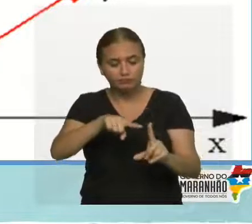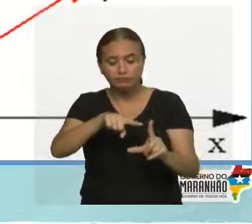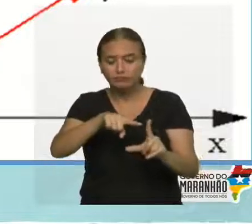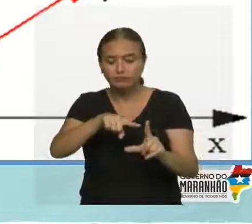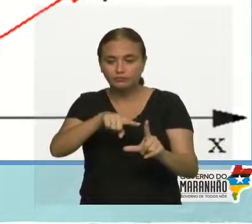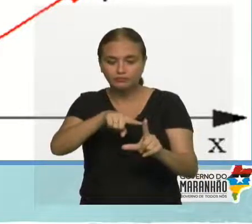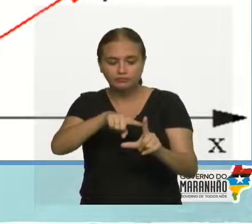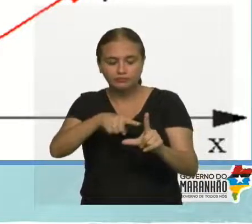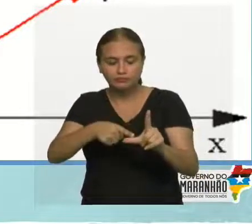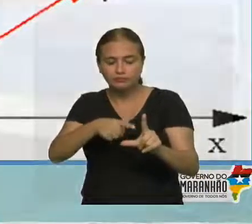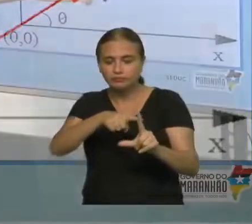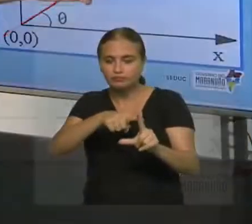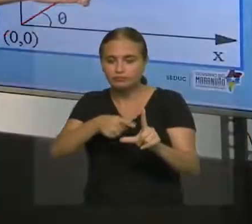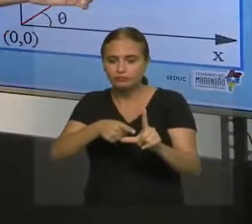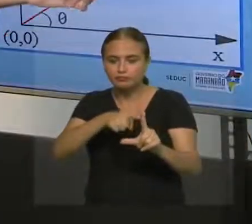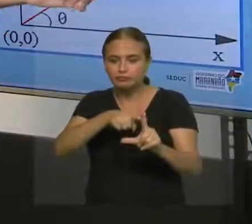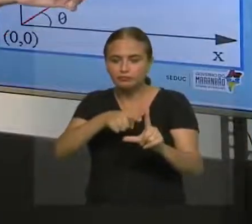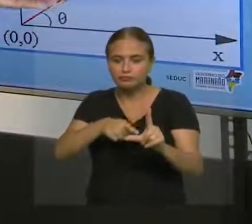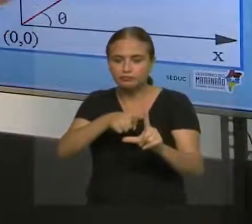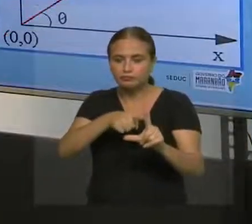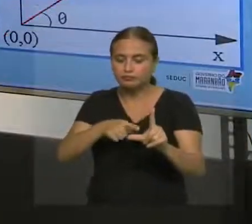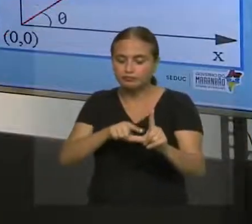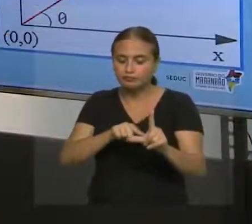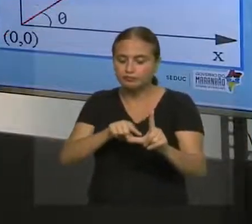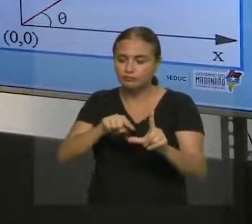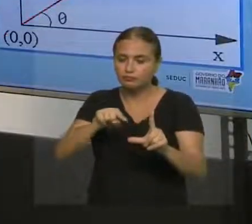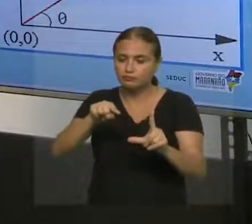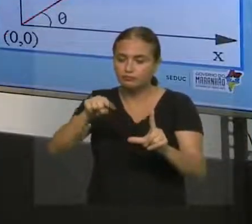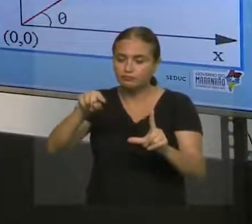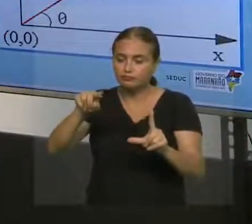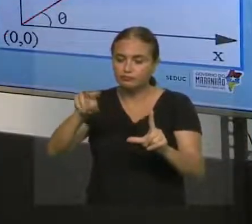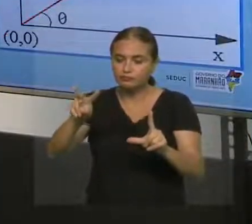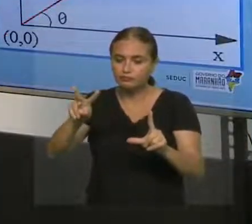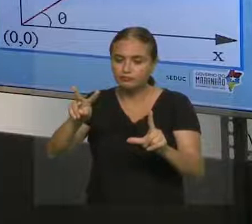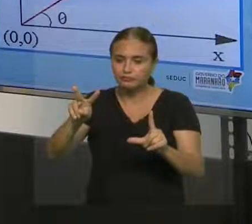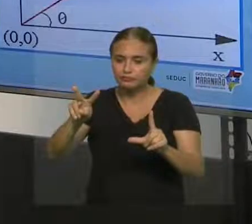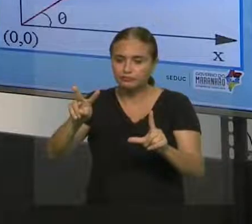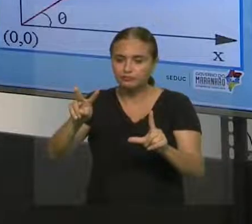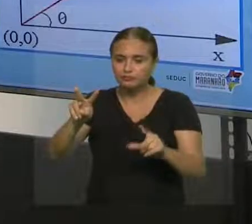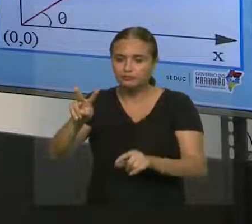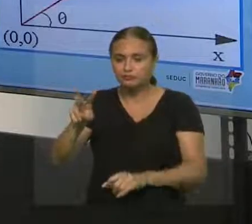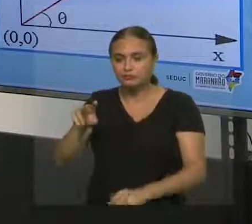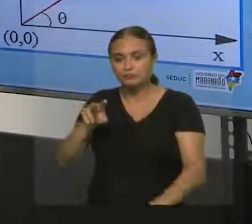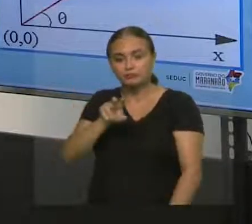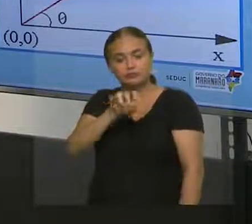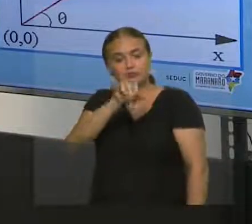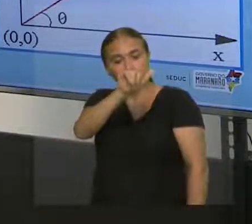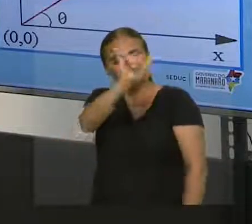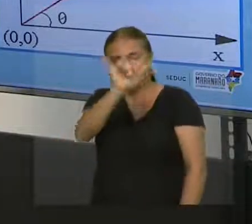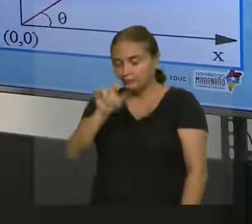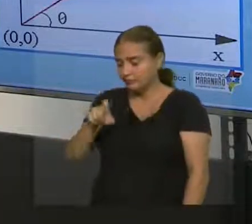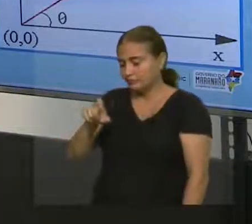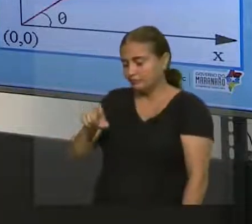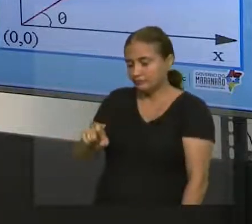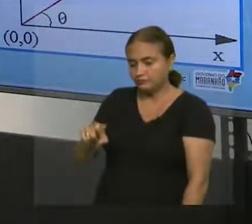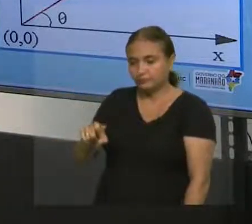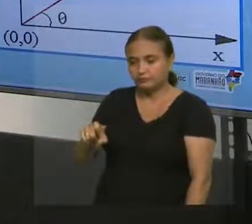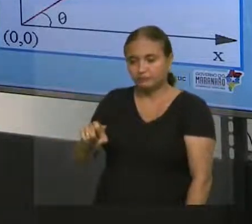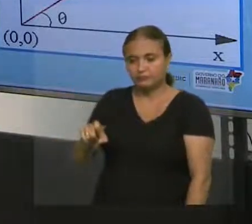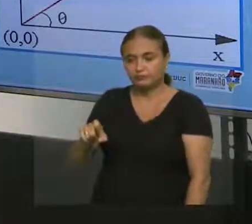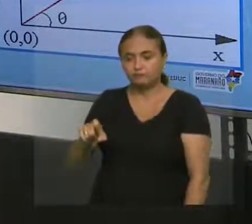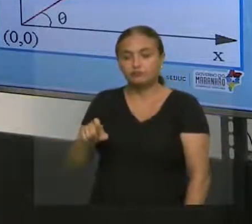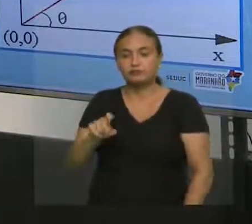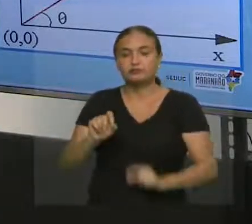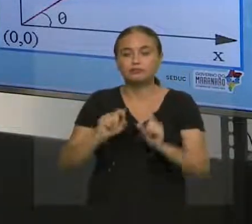bem que eu tenho um vetor V. Esse vetor V não está nem em X e nem em Y, ele está em uma direção, em uma diagonal. O que vai